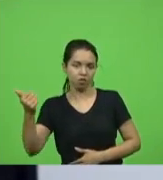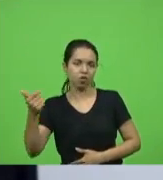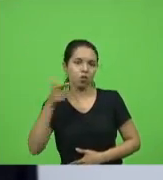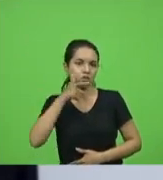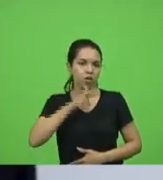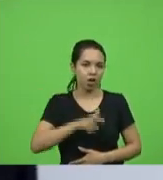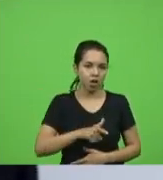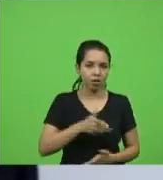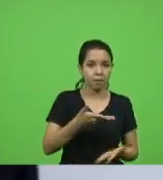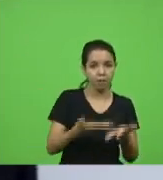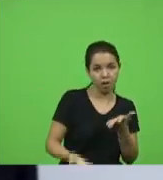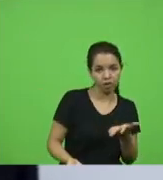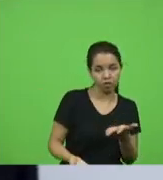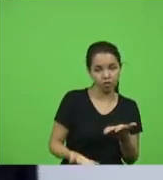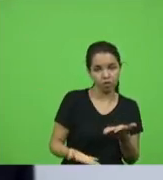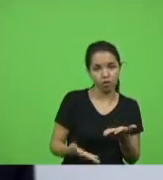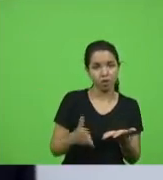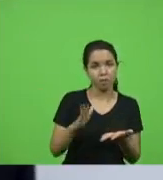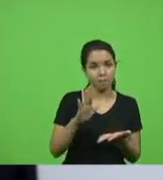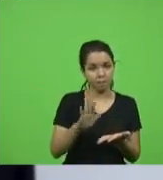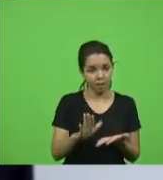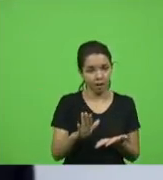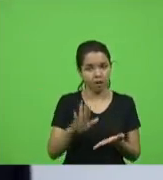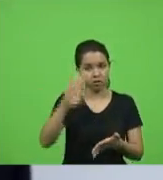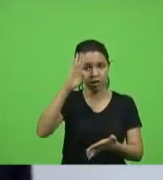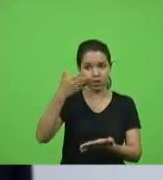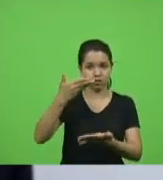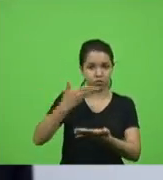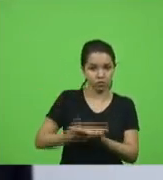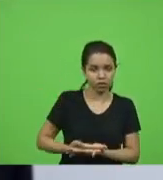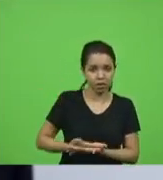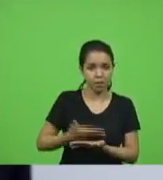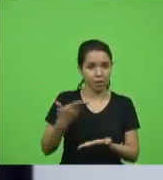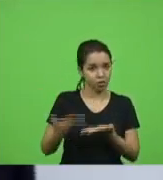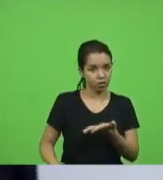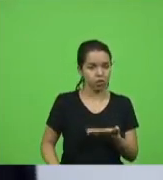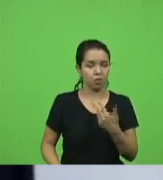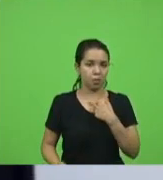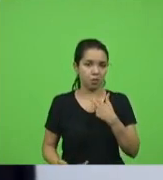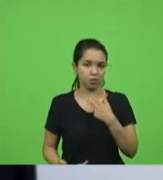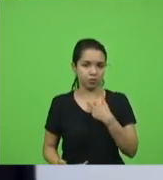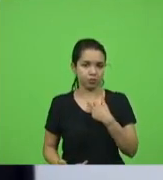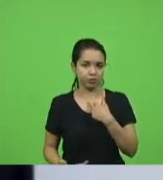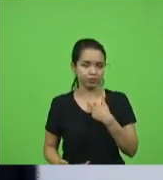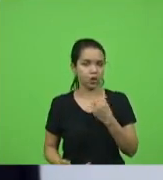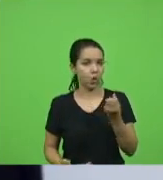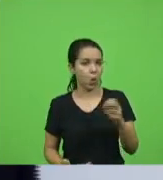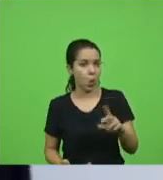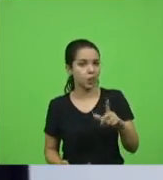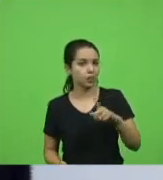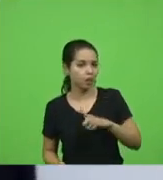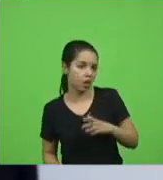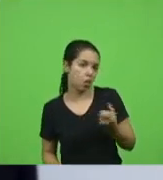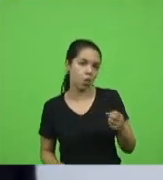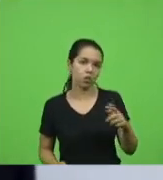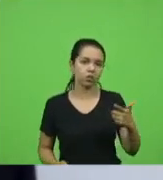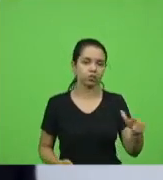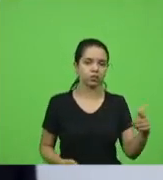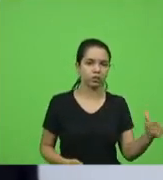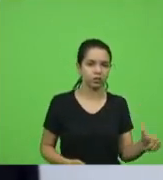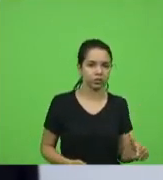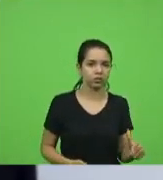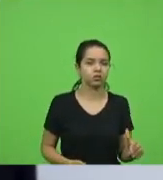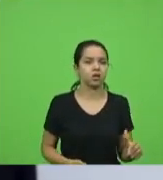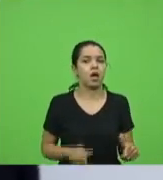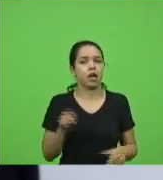perder credibilidade tem que ou a pessoa tem ou não tem ou as pessoas sabem que pode confiar na pessoa